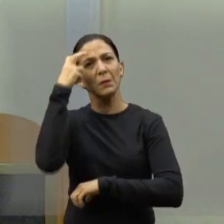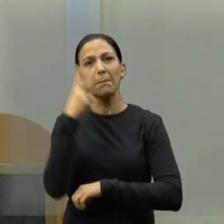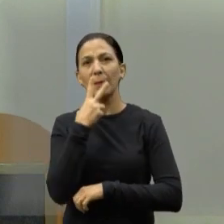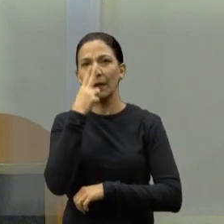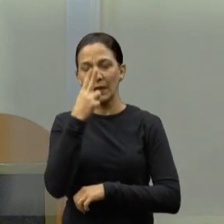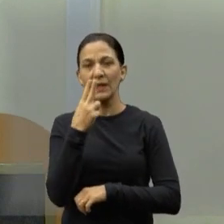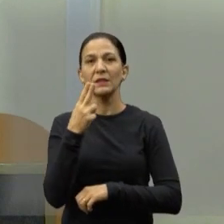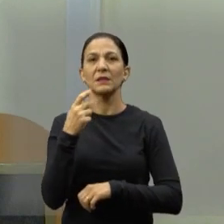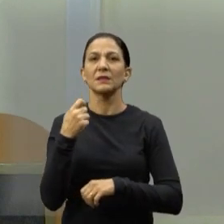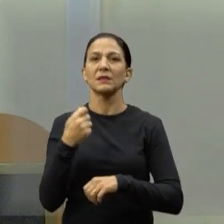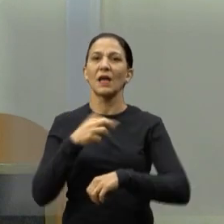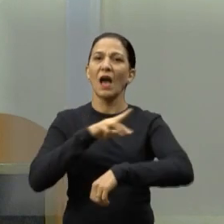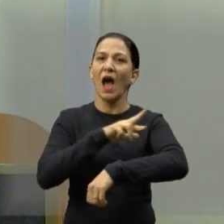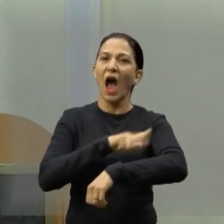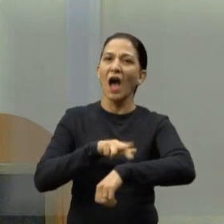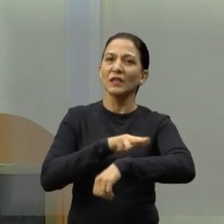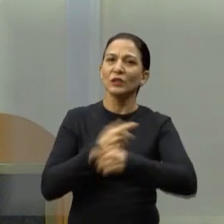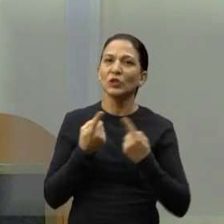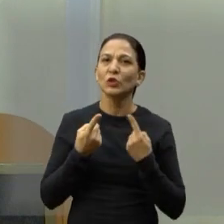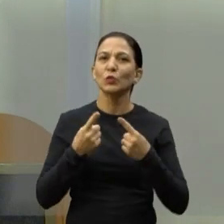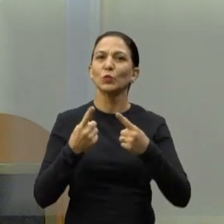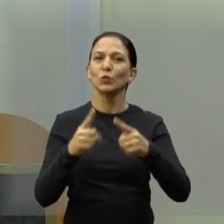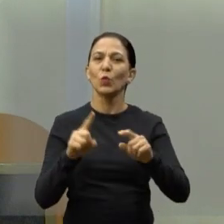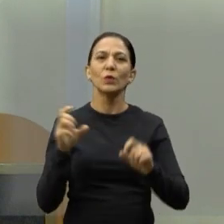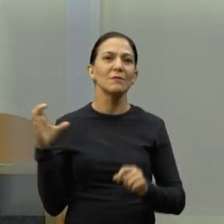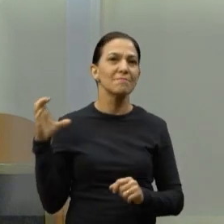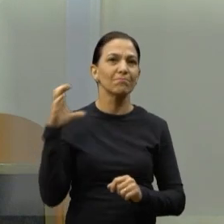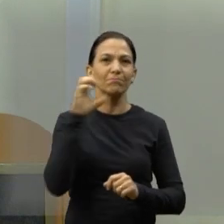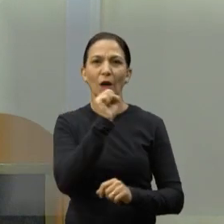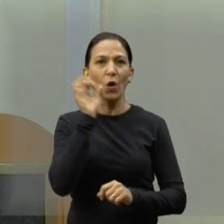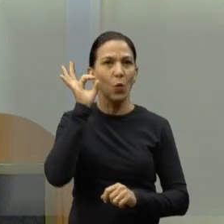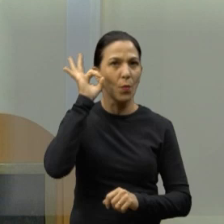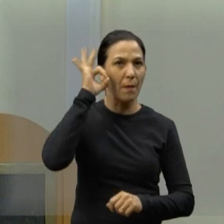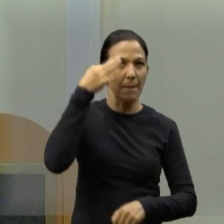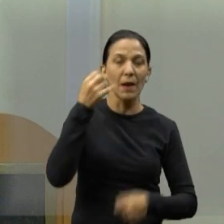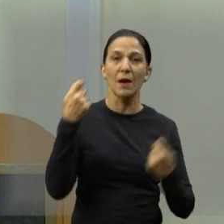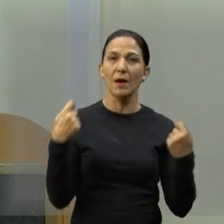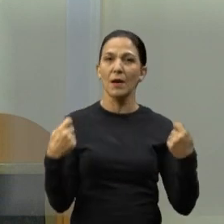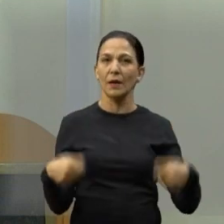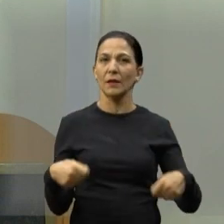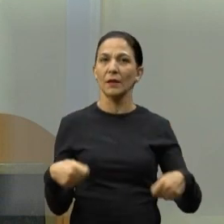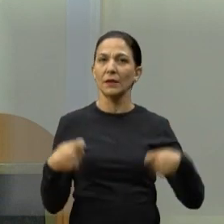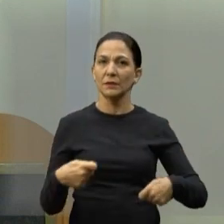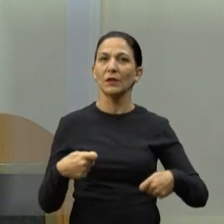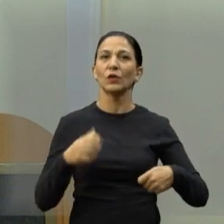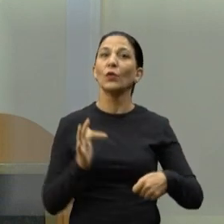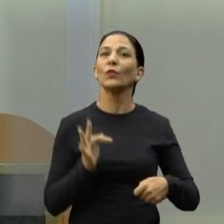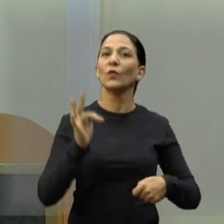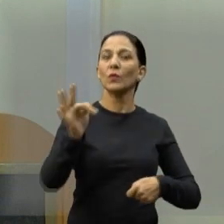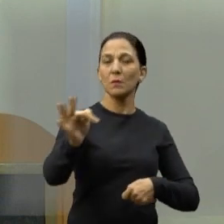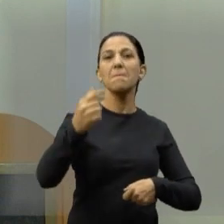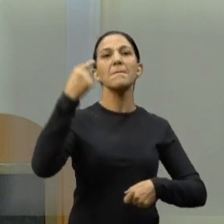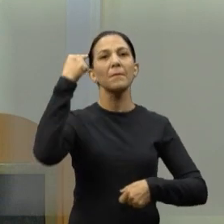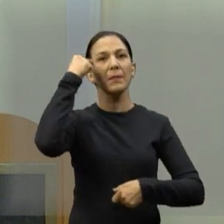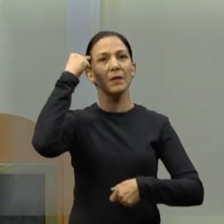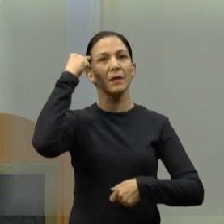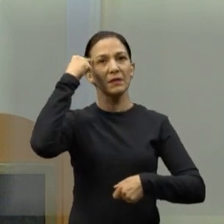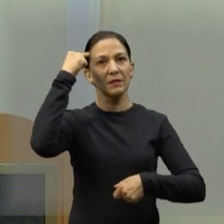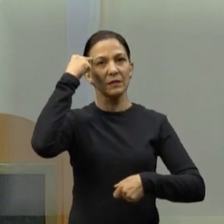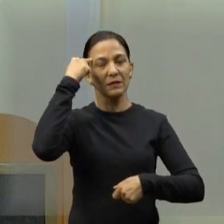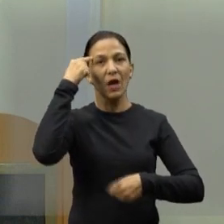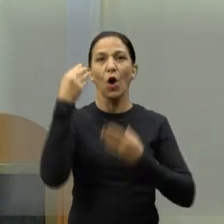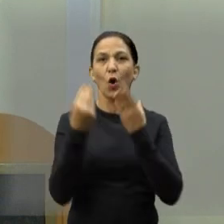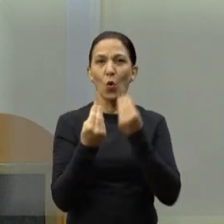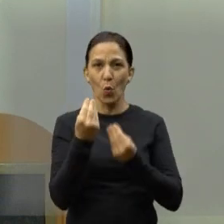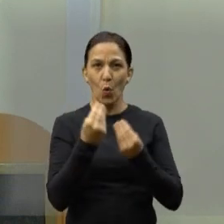enfrentamento do racismo é para ontem. É preciso construir o futuro desconstruindo